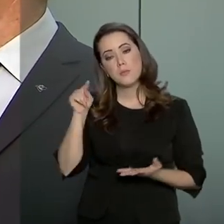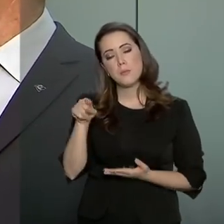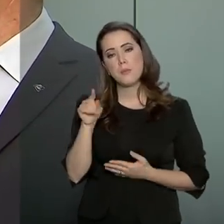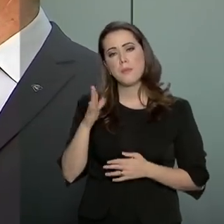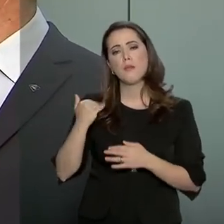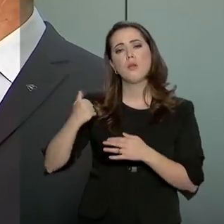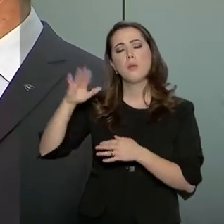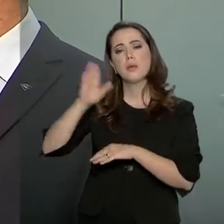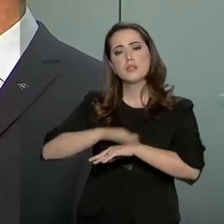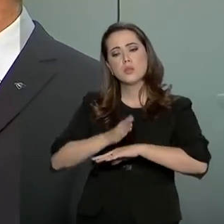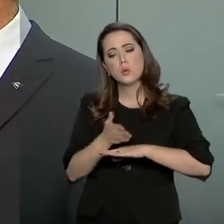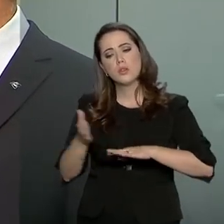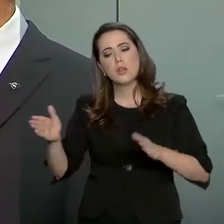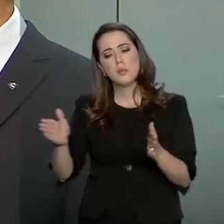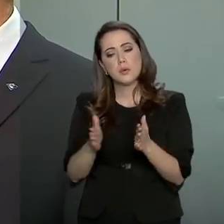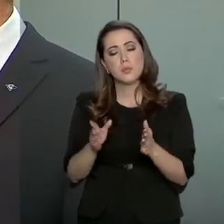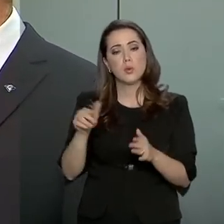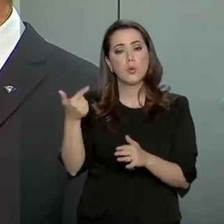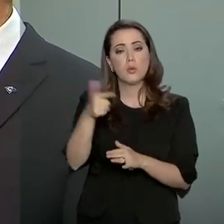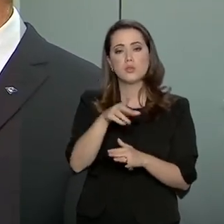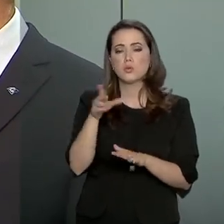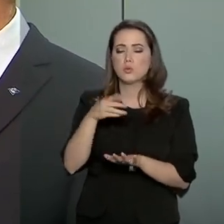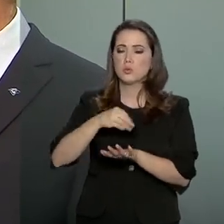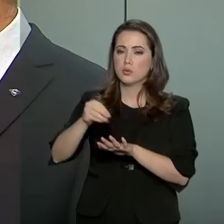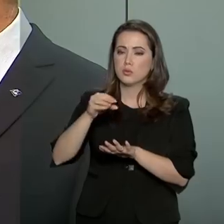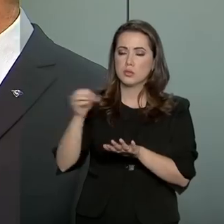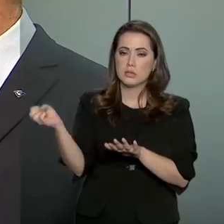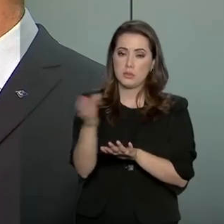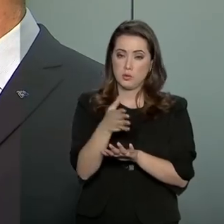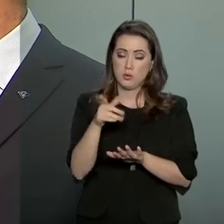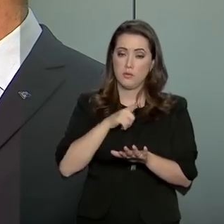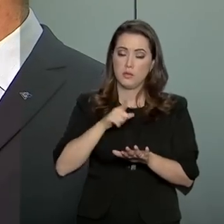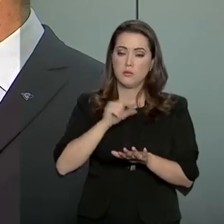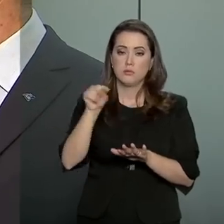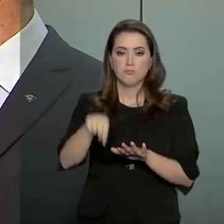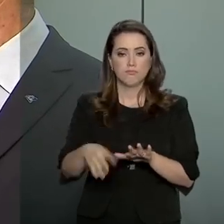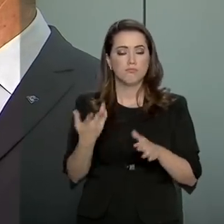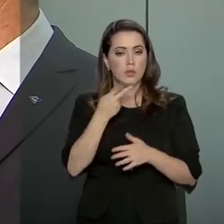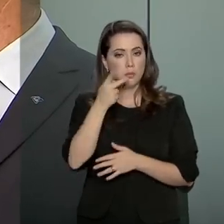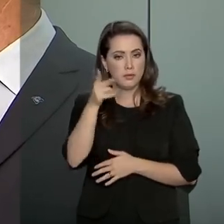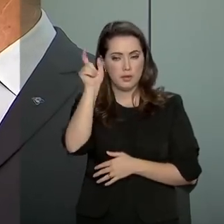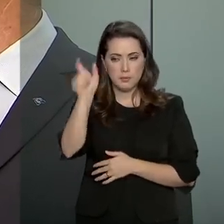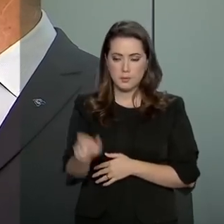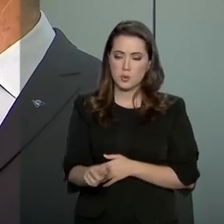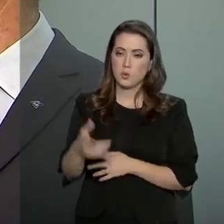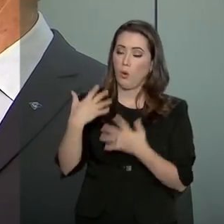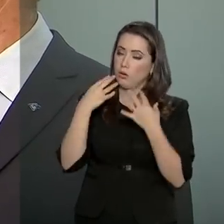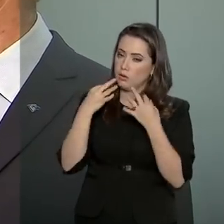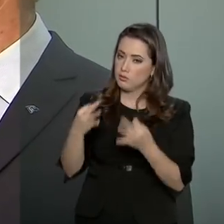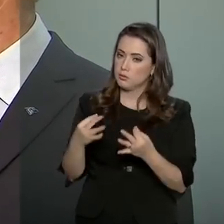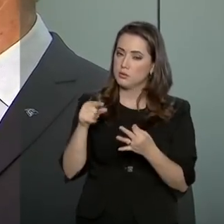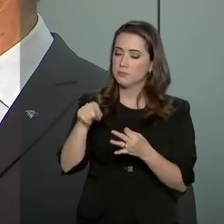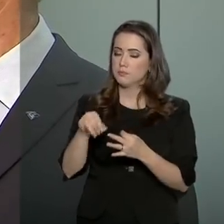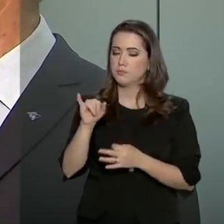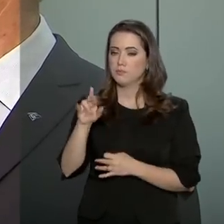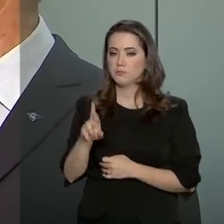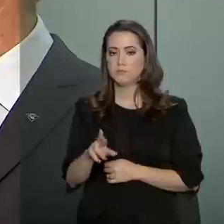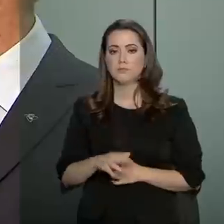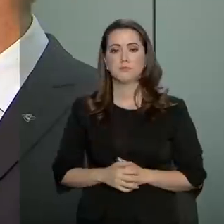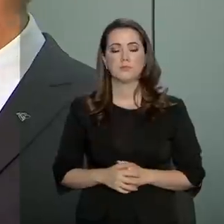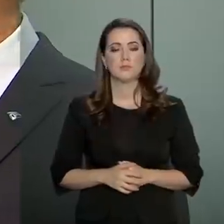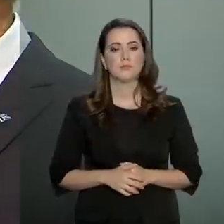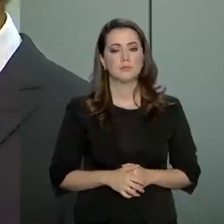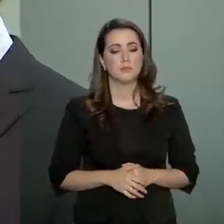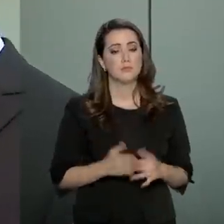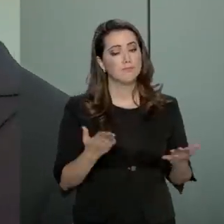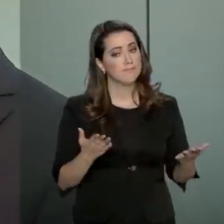do prazo agora que é menor, quais outras novidades a gente tem aí para falar para o contribuinte este ano na declaração do Imposto de